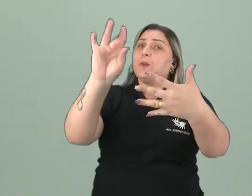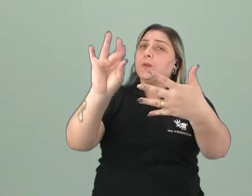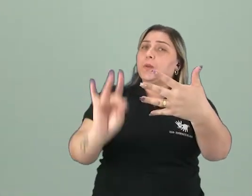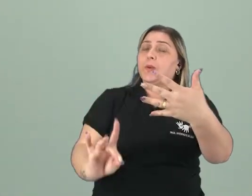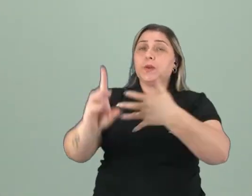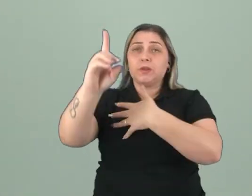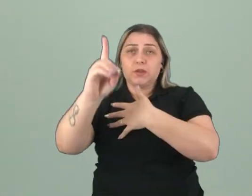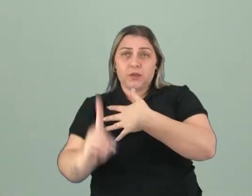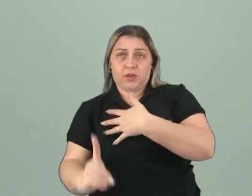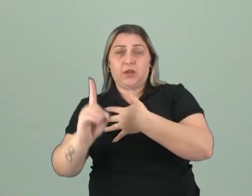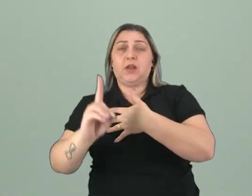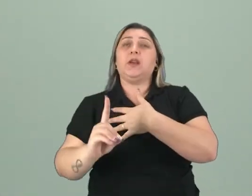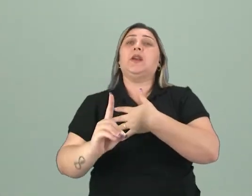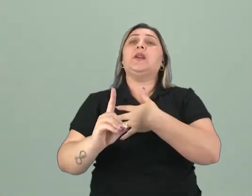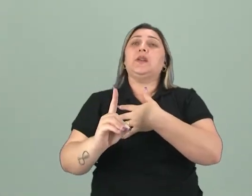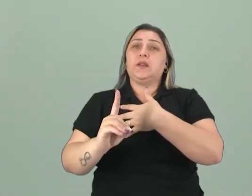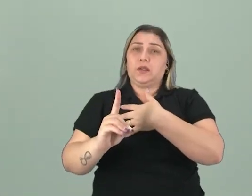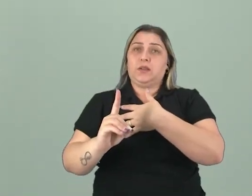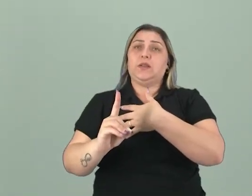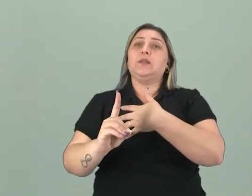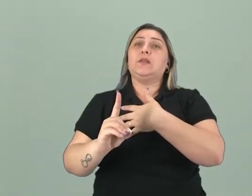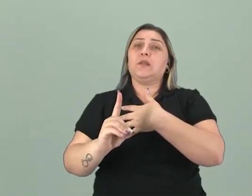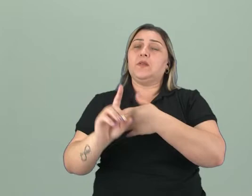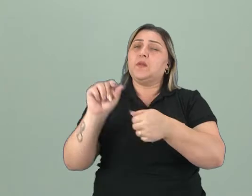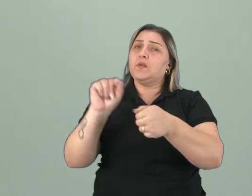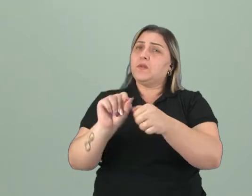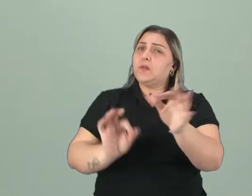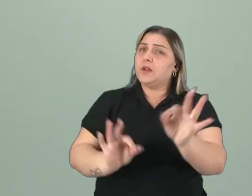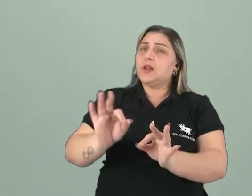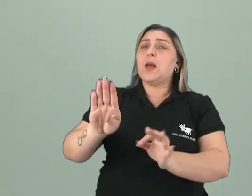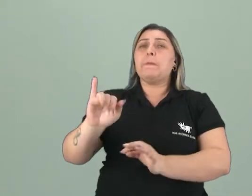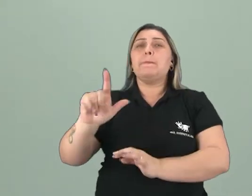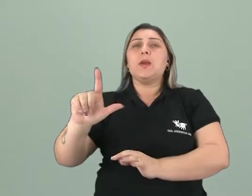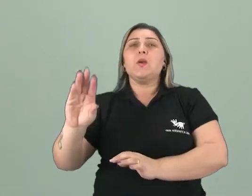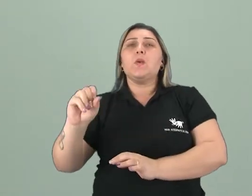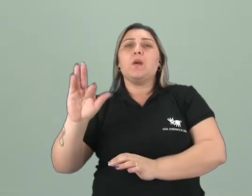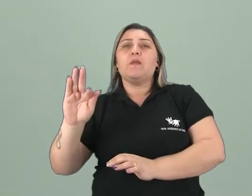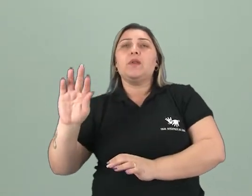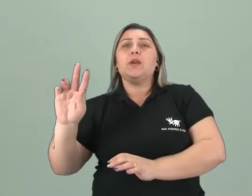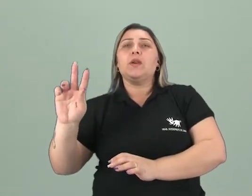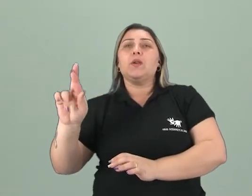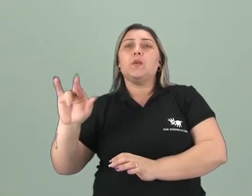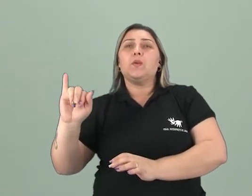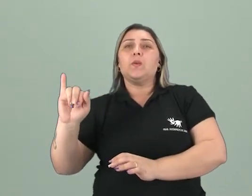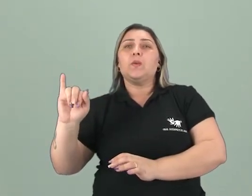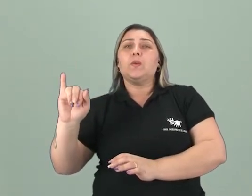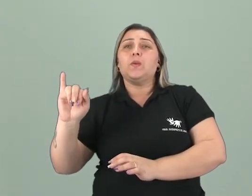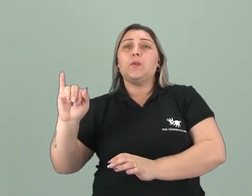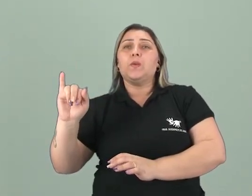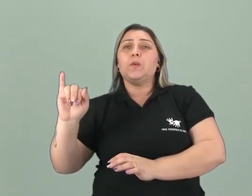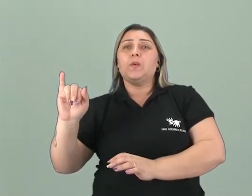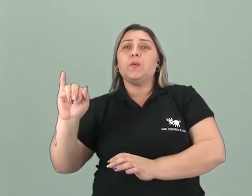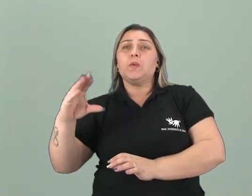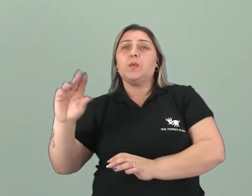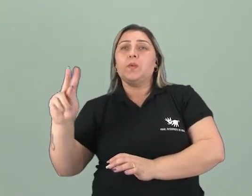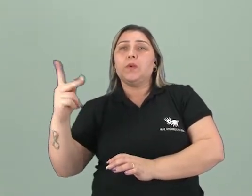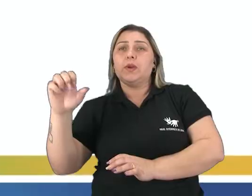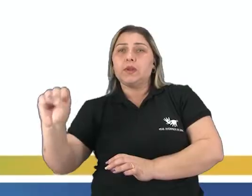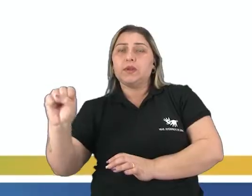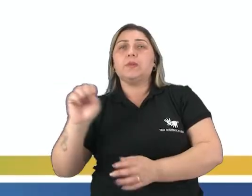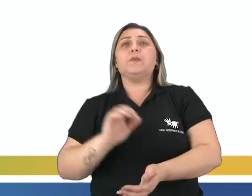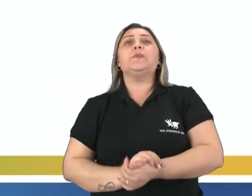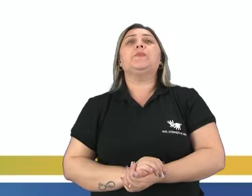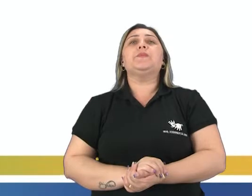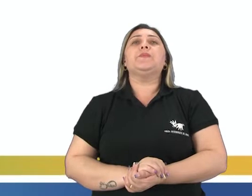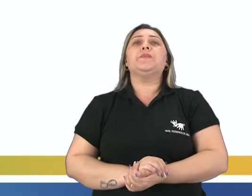direitos que foram constituídos na Bill of Wigs. Então, observem aí o que essa Declaração de Direito trazia como principais pontos.